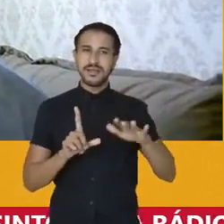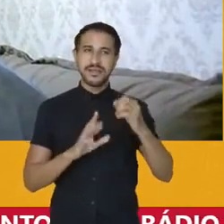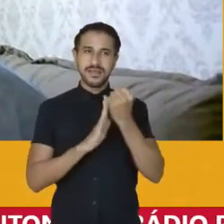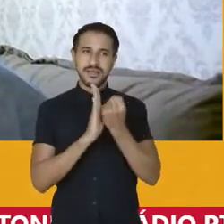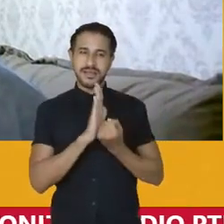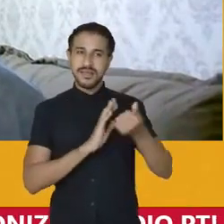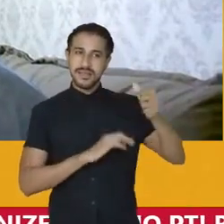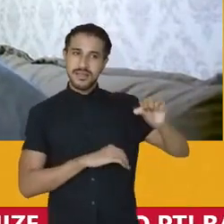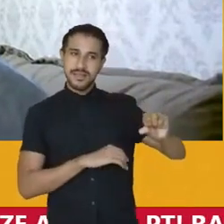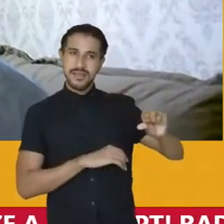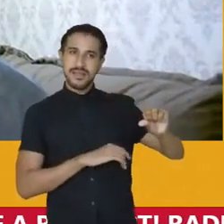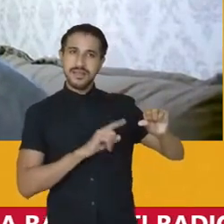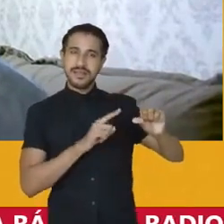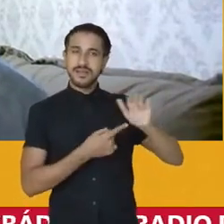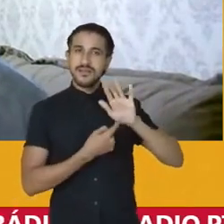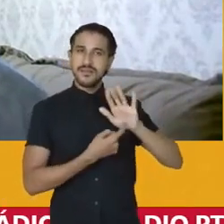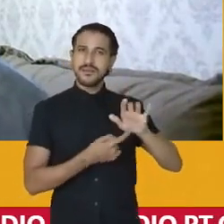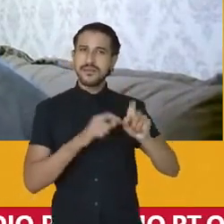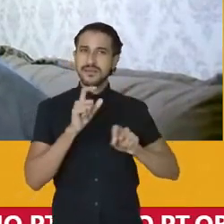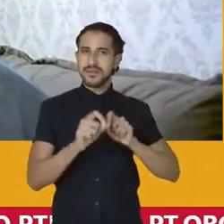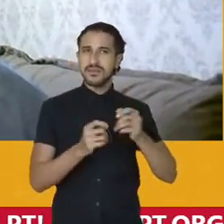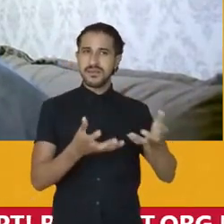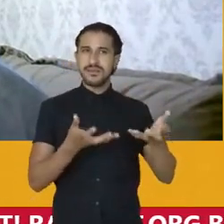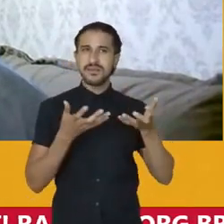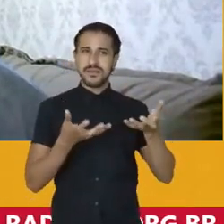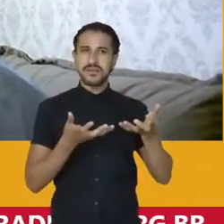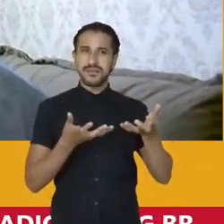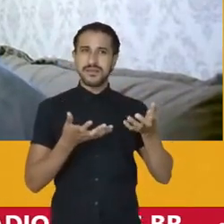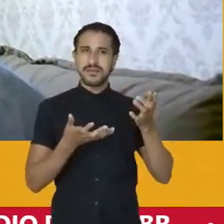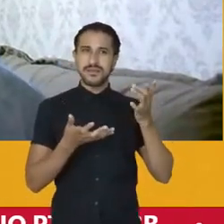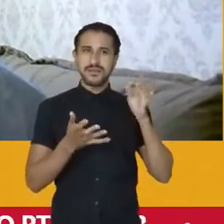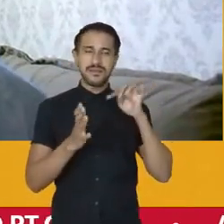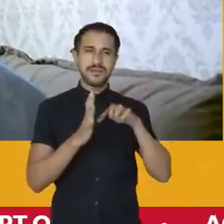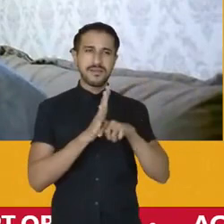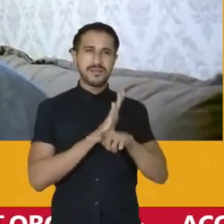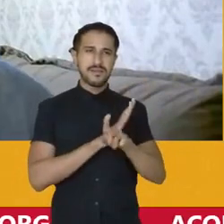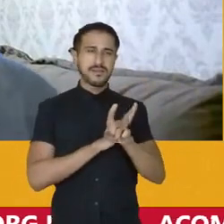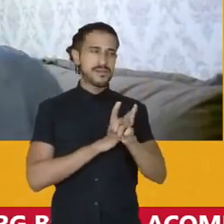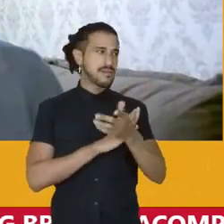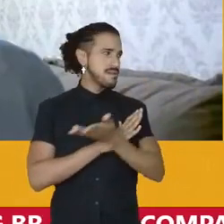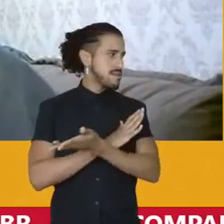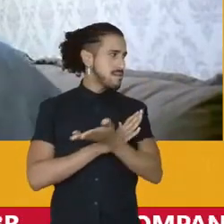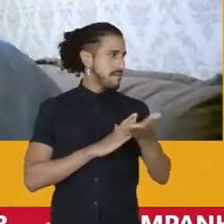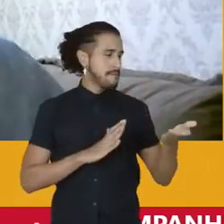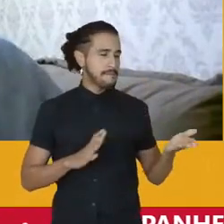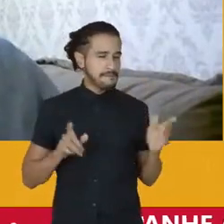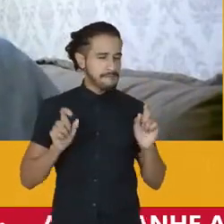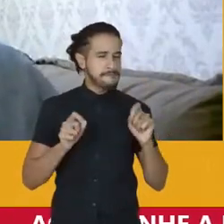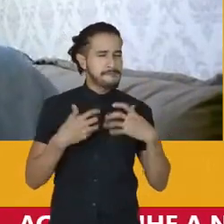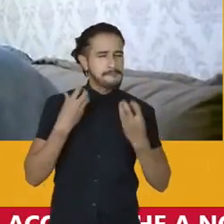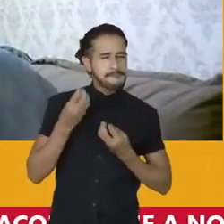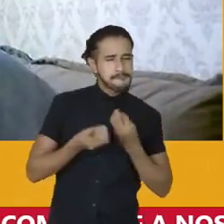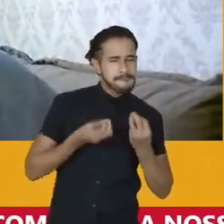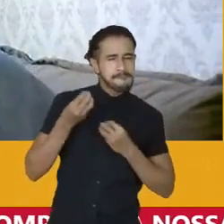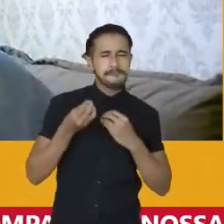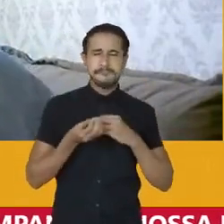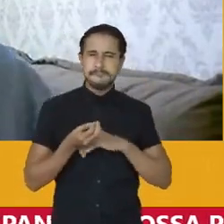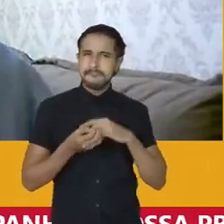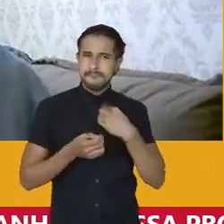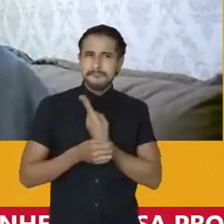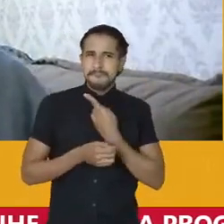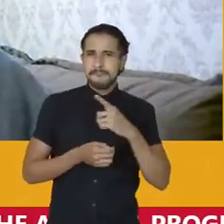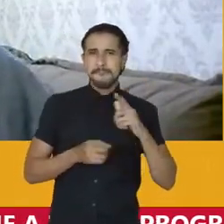XIX que está se colocando, eu queria perguntar a vocês de que forma que nós